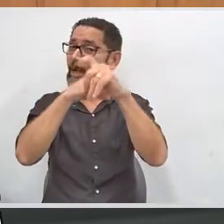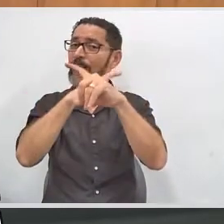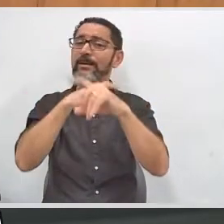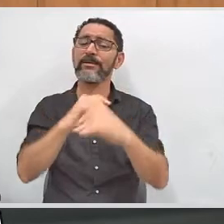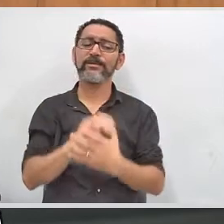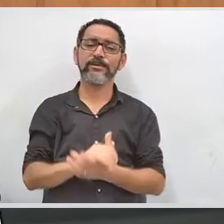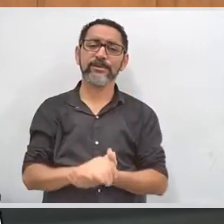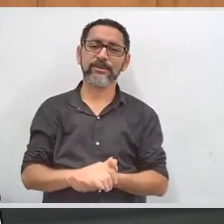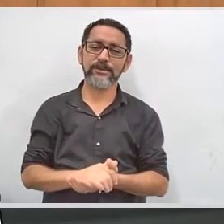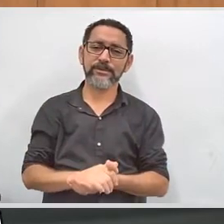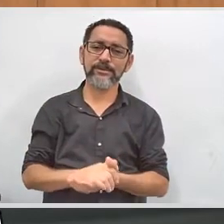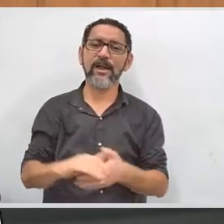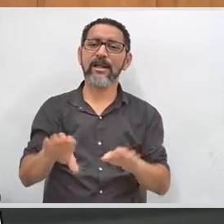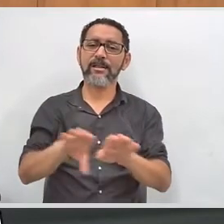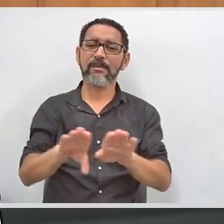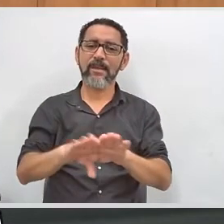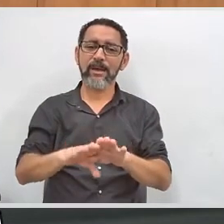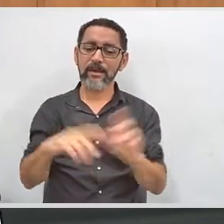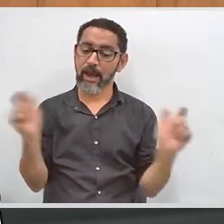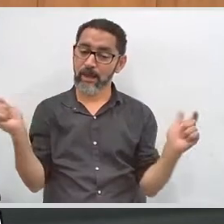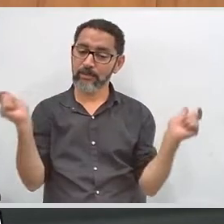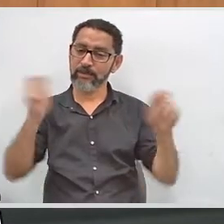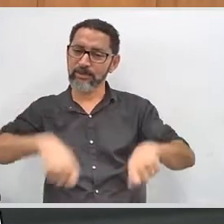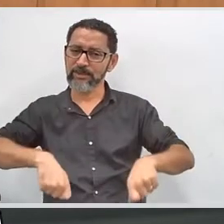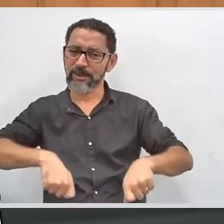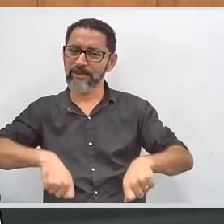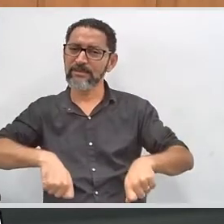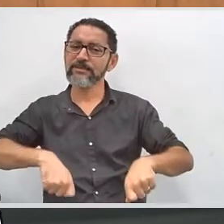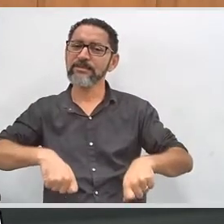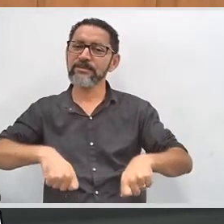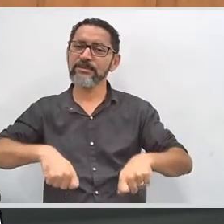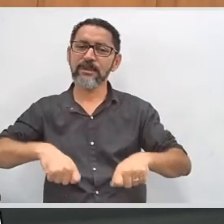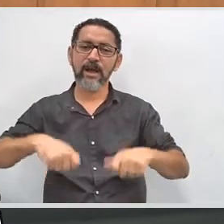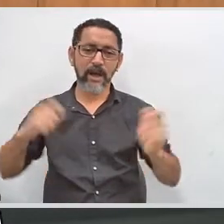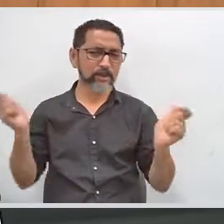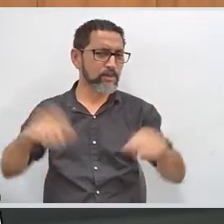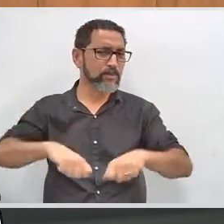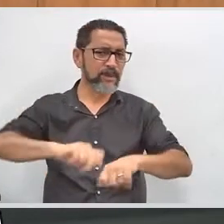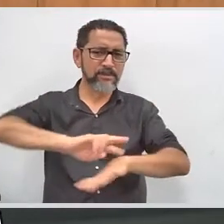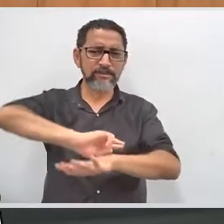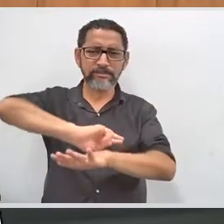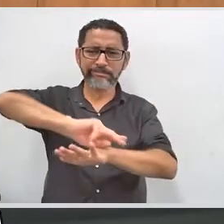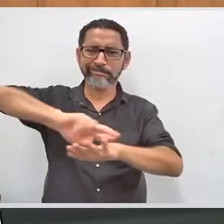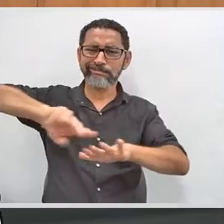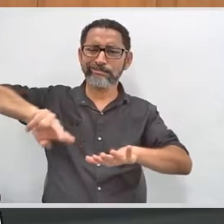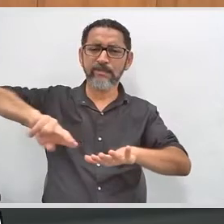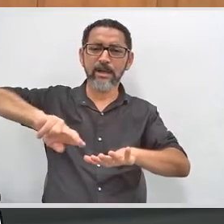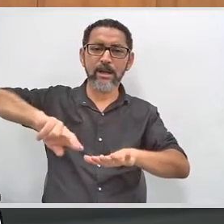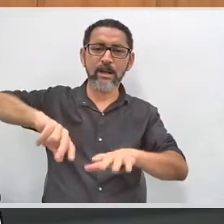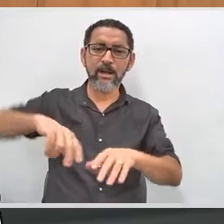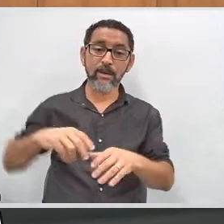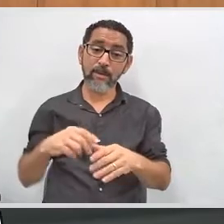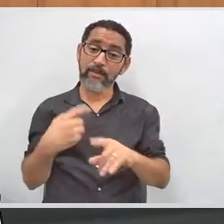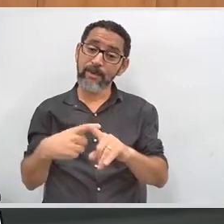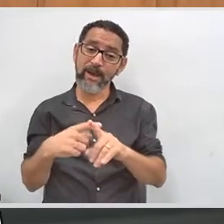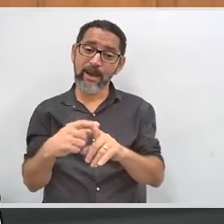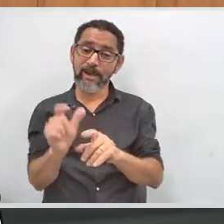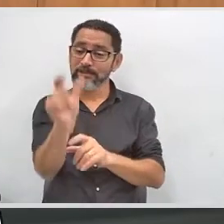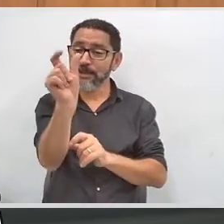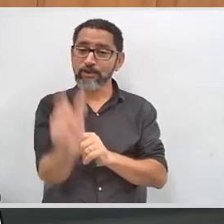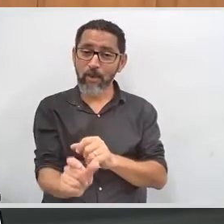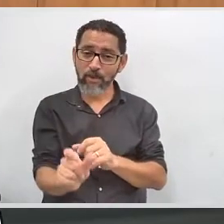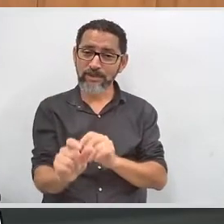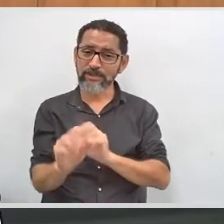capilaridades, as possibilidades, enfim, elas são múltiplas, as situações são múltiplas, os